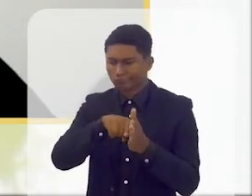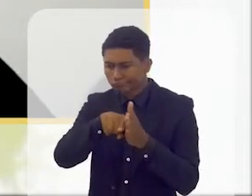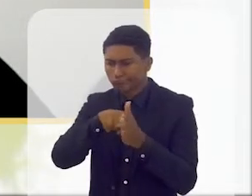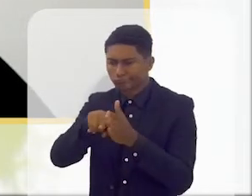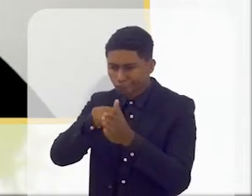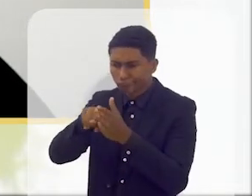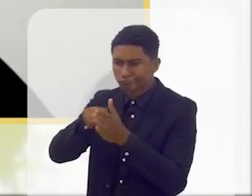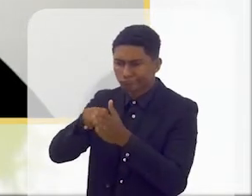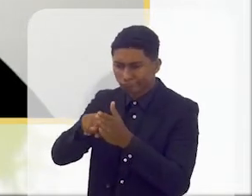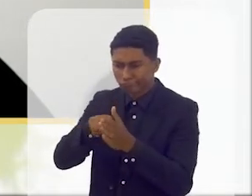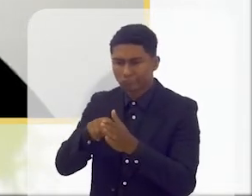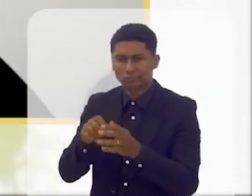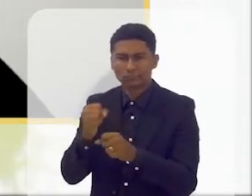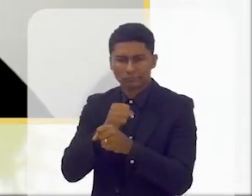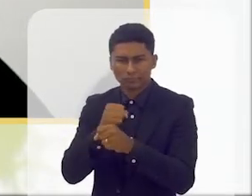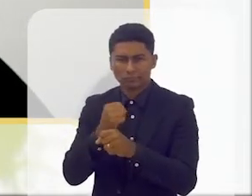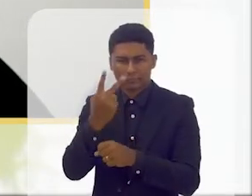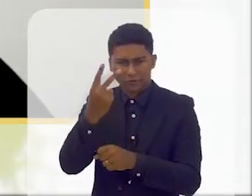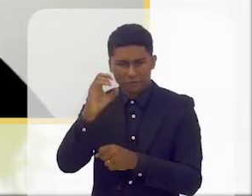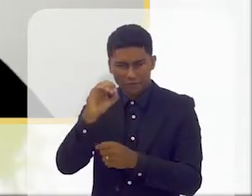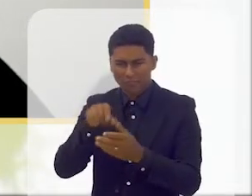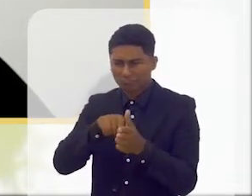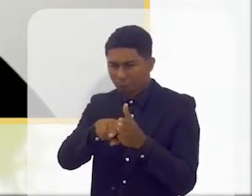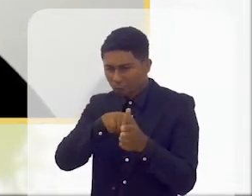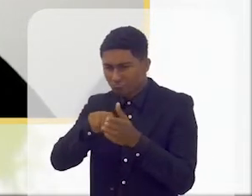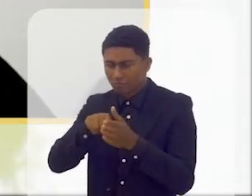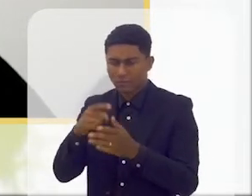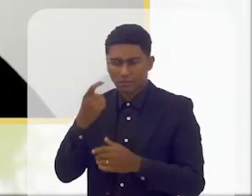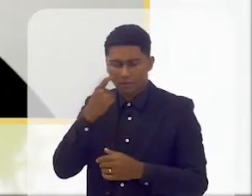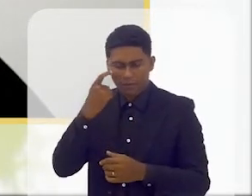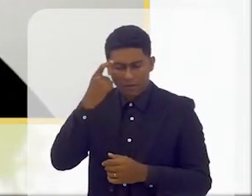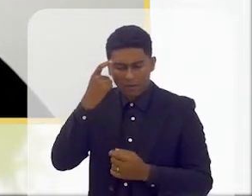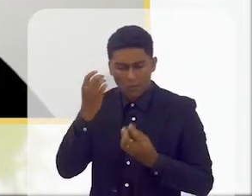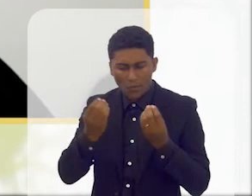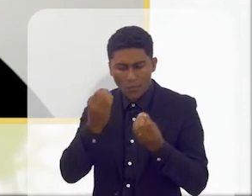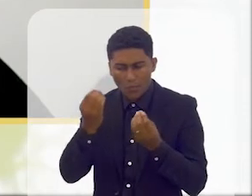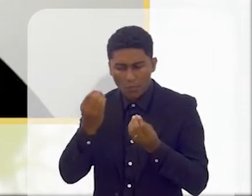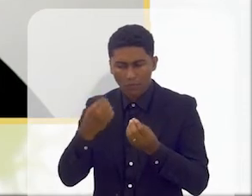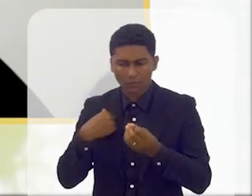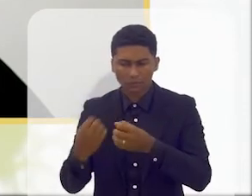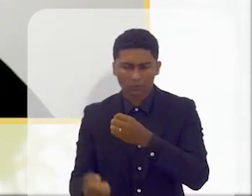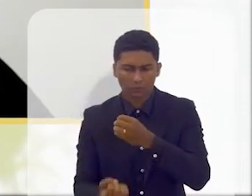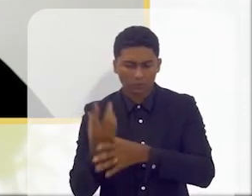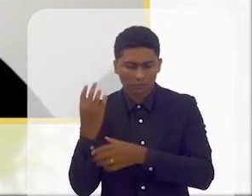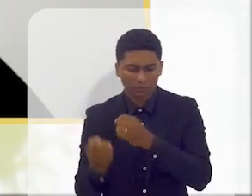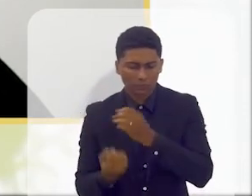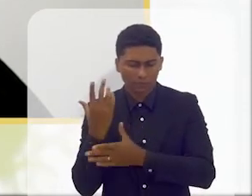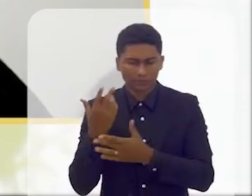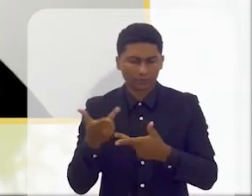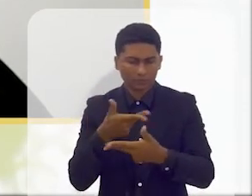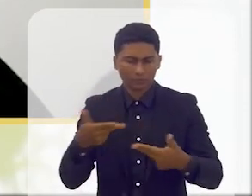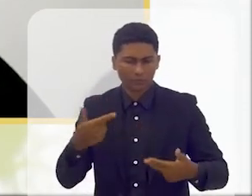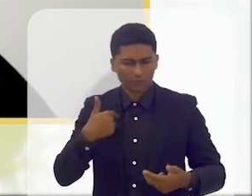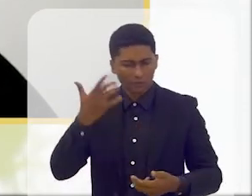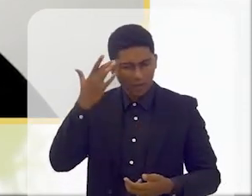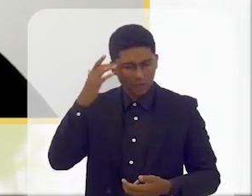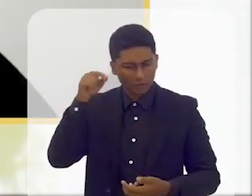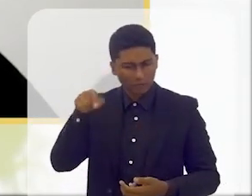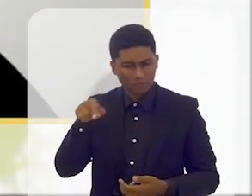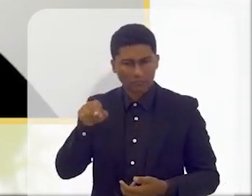trabalhar ao longo destas duas últimas décadas é desenvolver aquilo que eu acredito que é